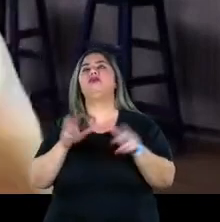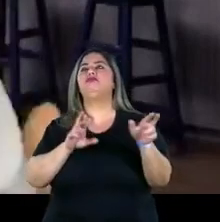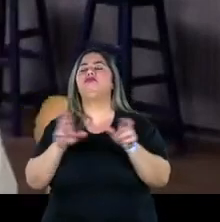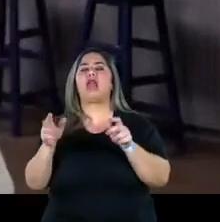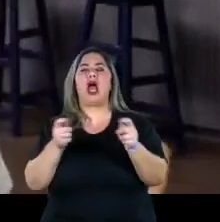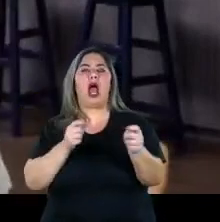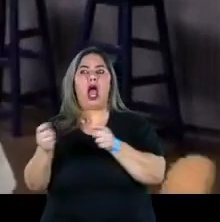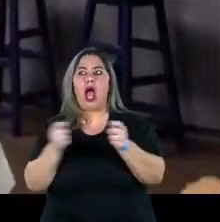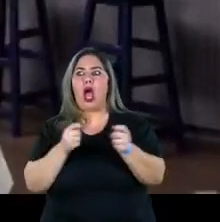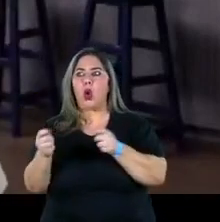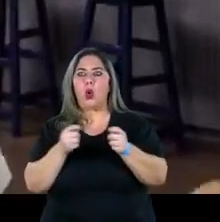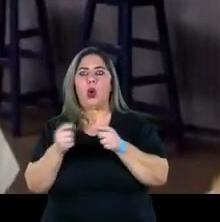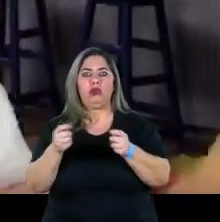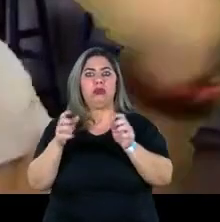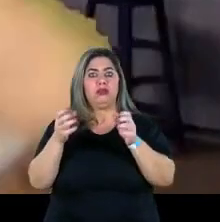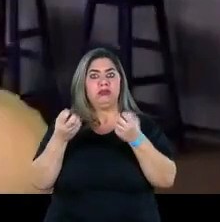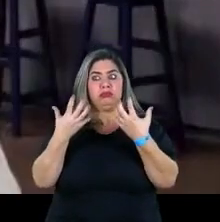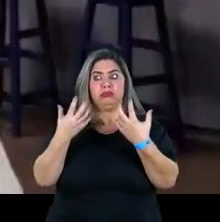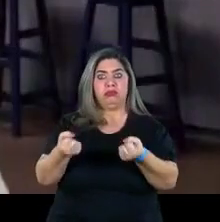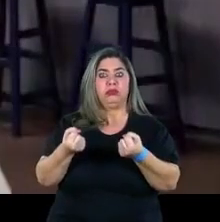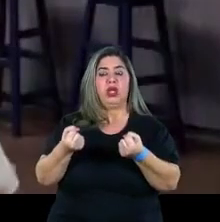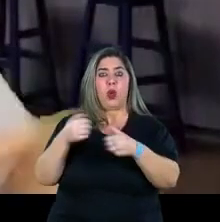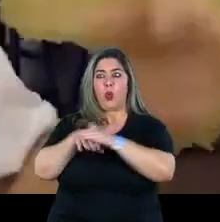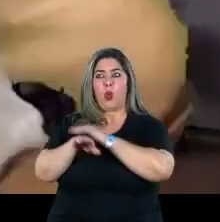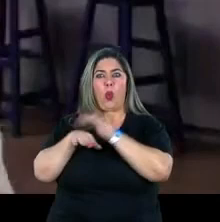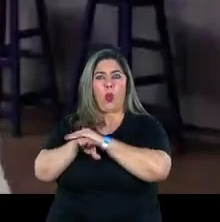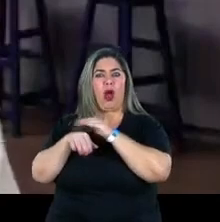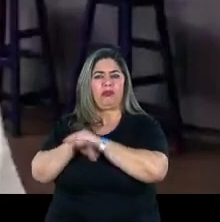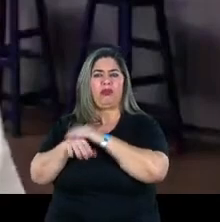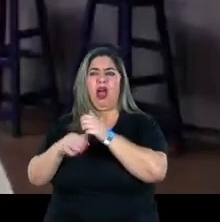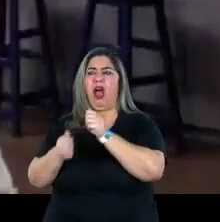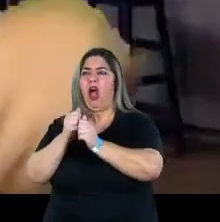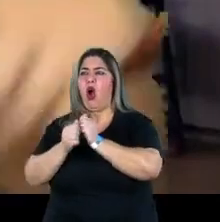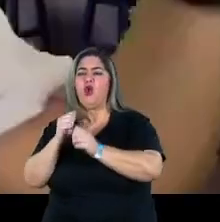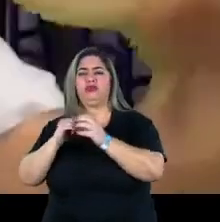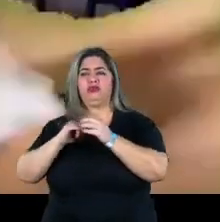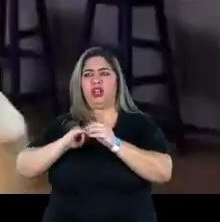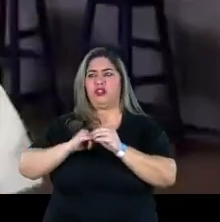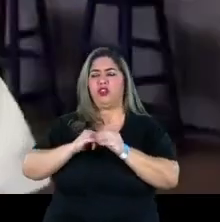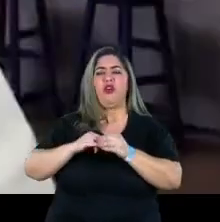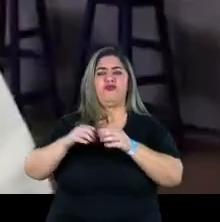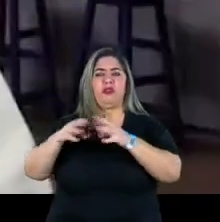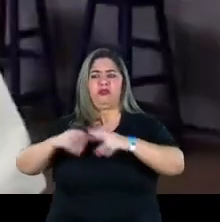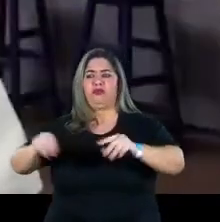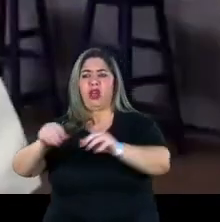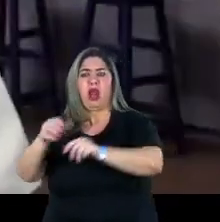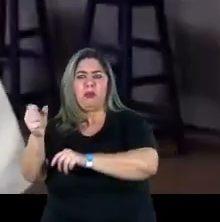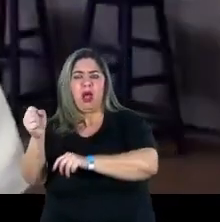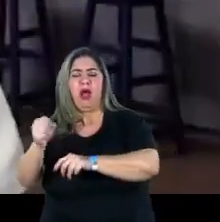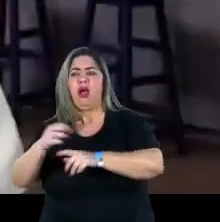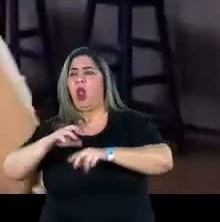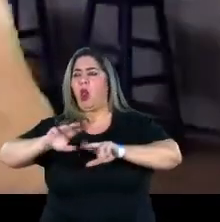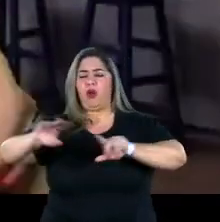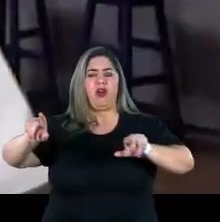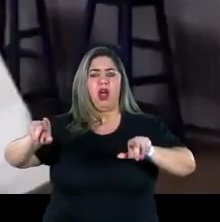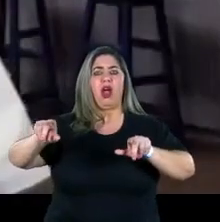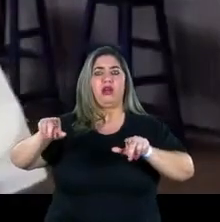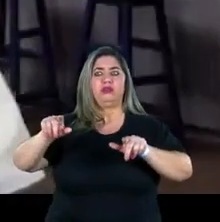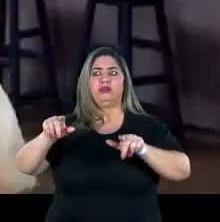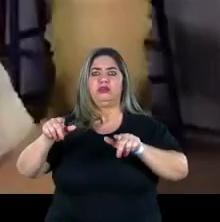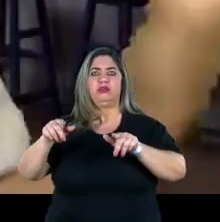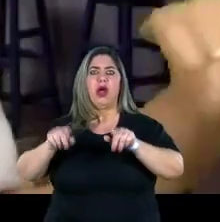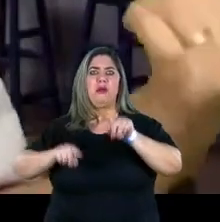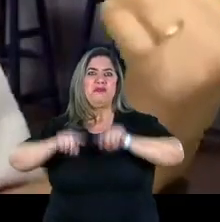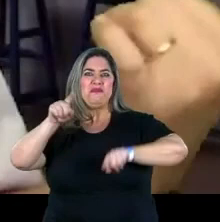alimentos nacionais que permitiam que você estocasse grãos, arroz, feijão, farinha e outros grãos para regular